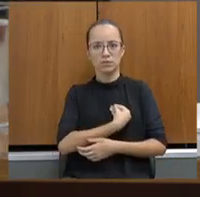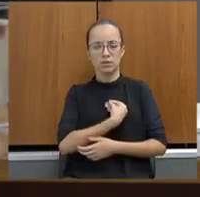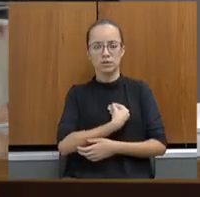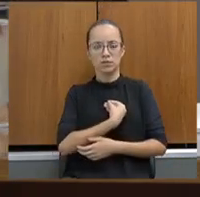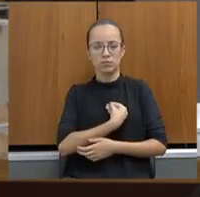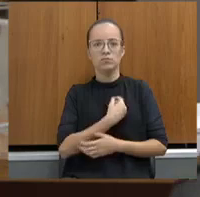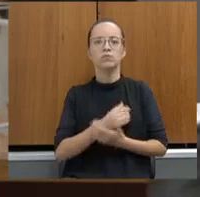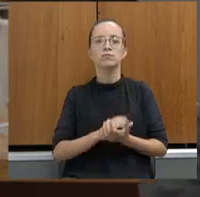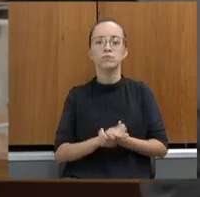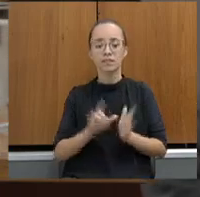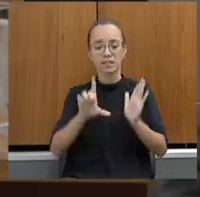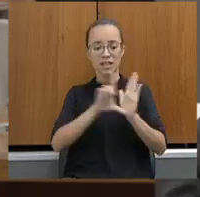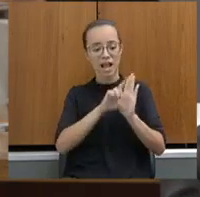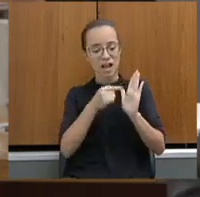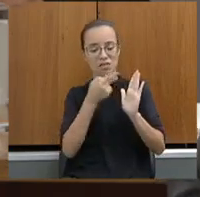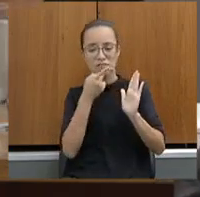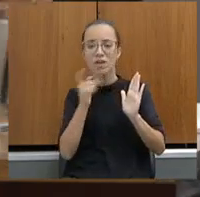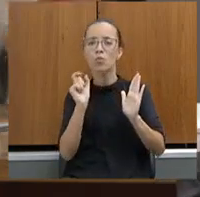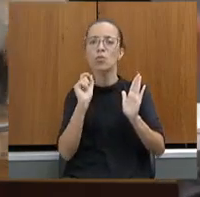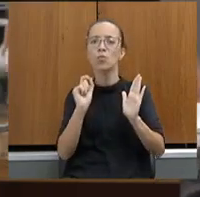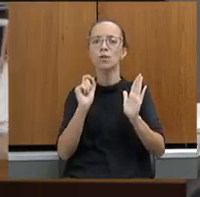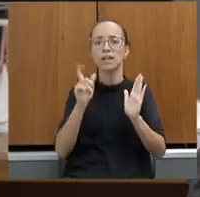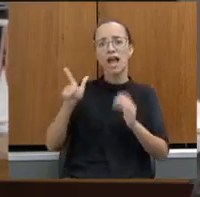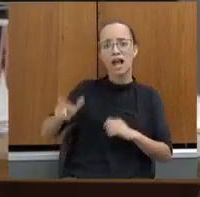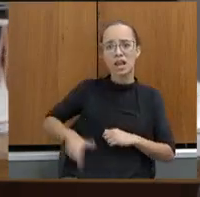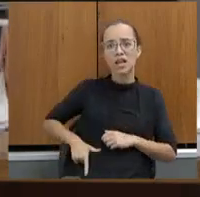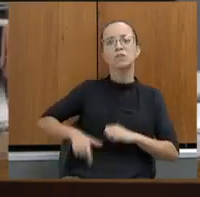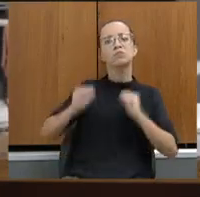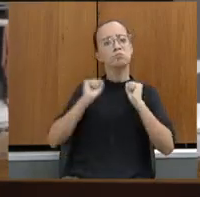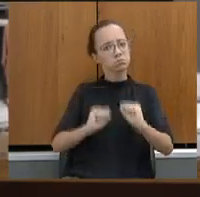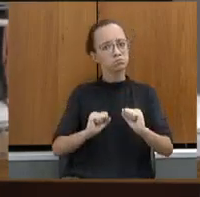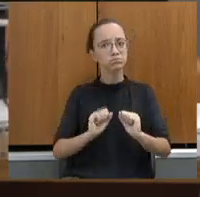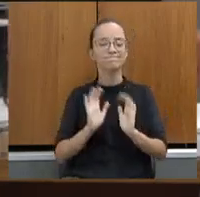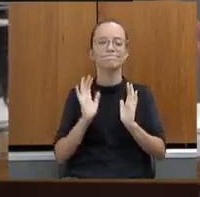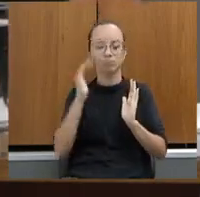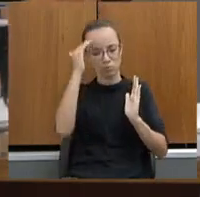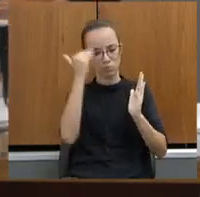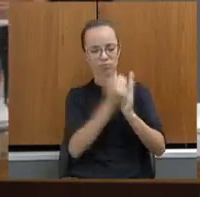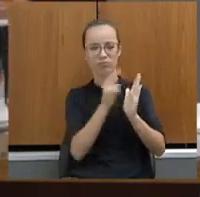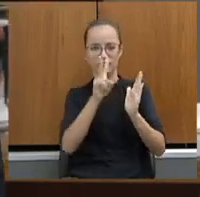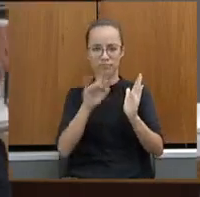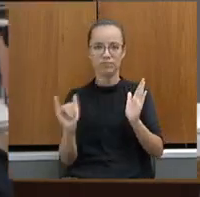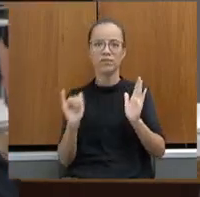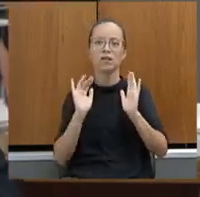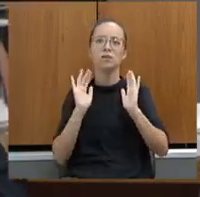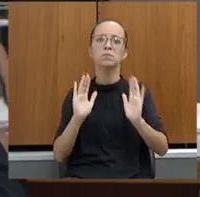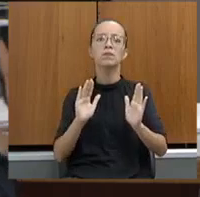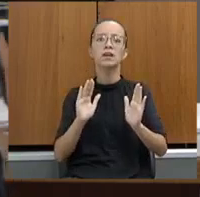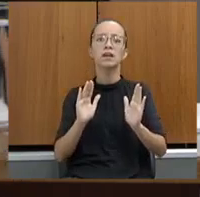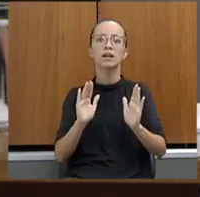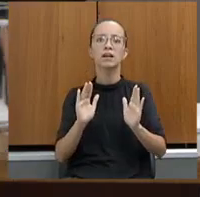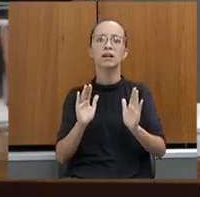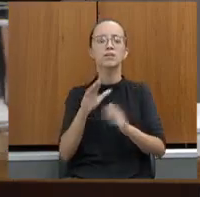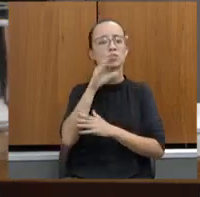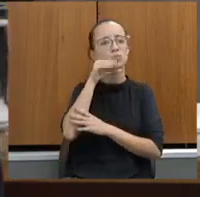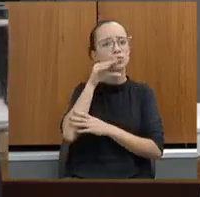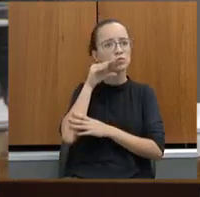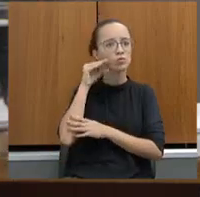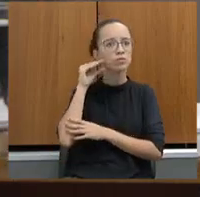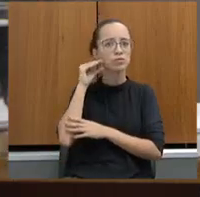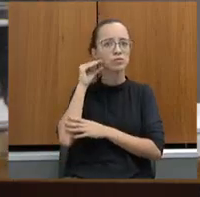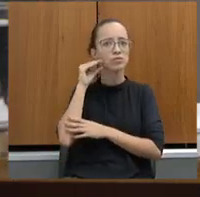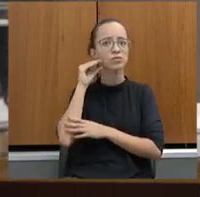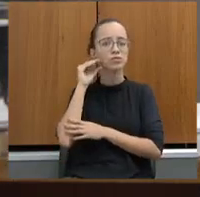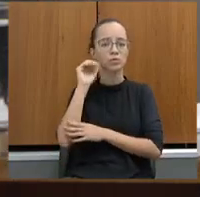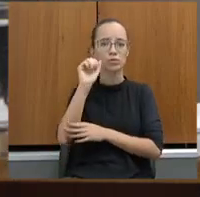E a lei diz que tem porte de armas e então nós vamos cumprir a lei. Só que um servidor, que é um agente